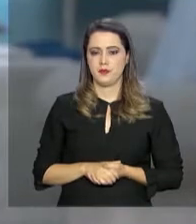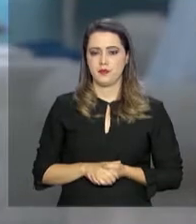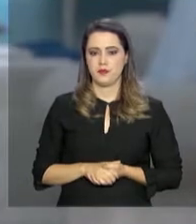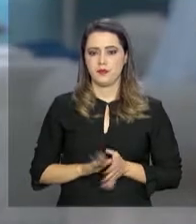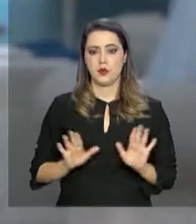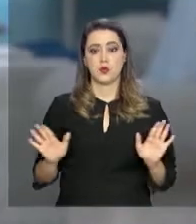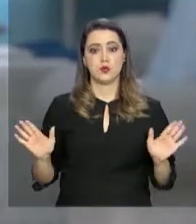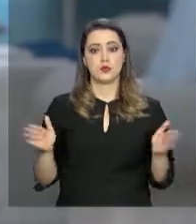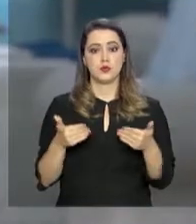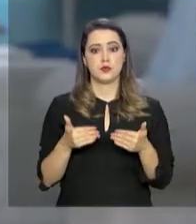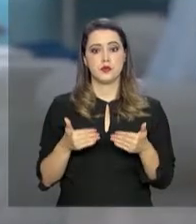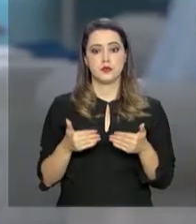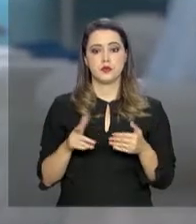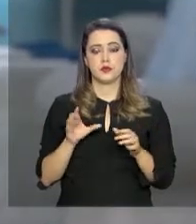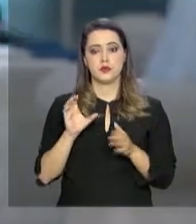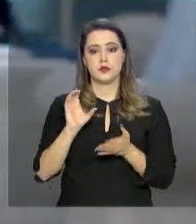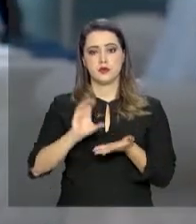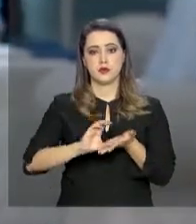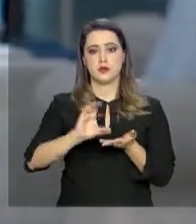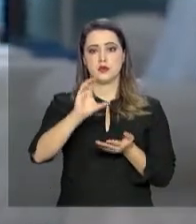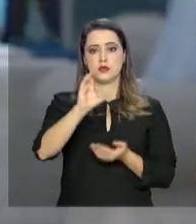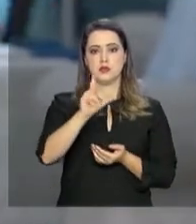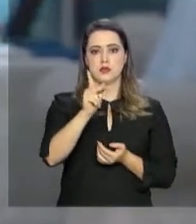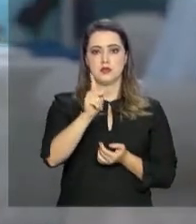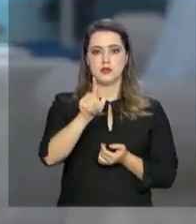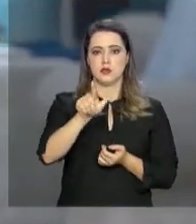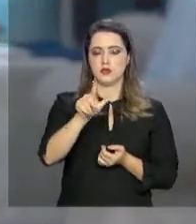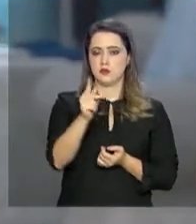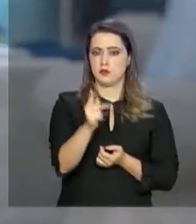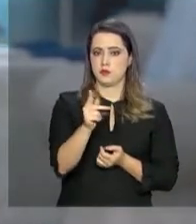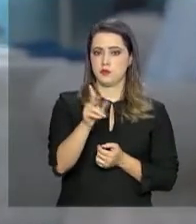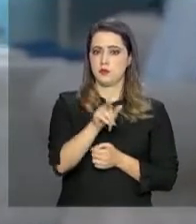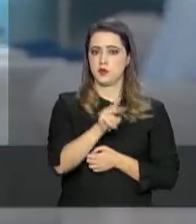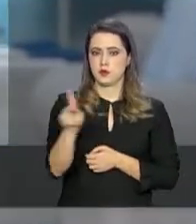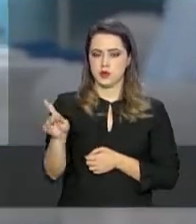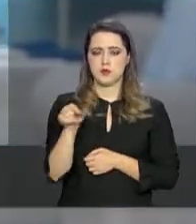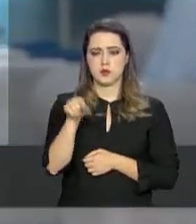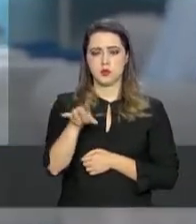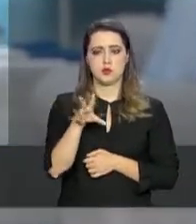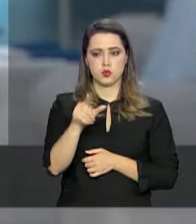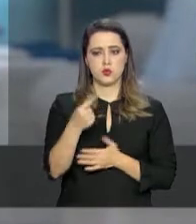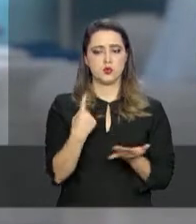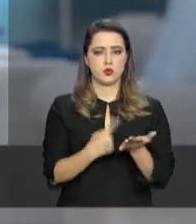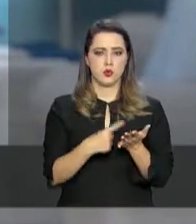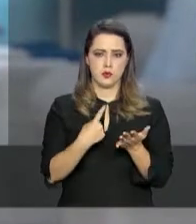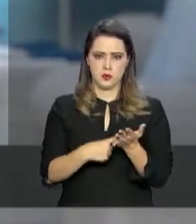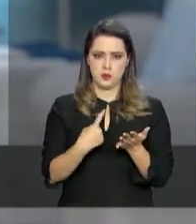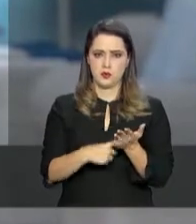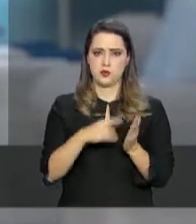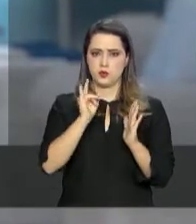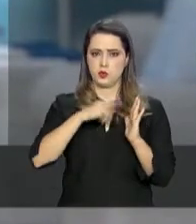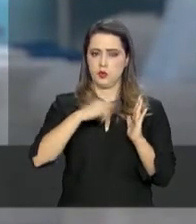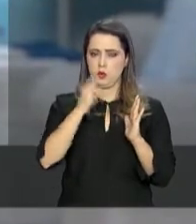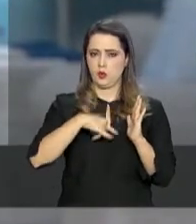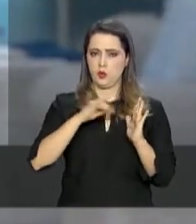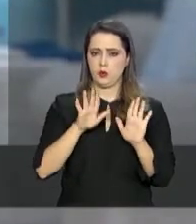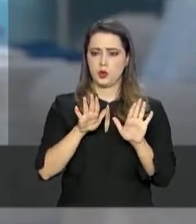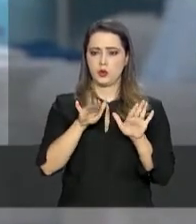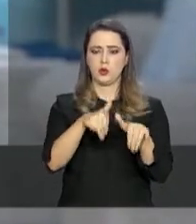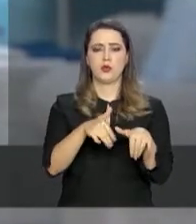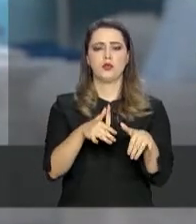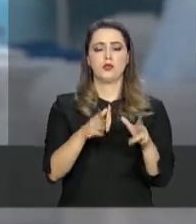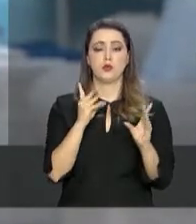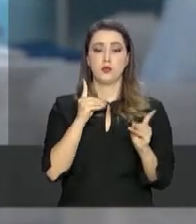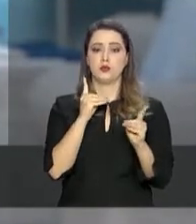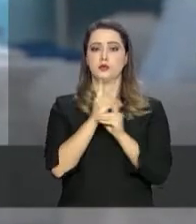encerramento da cúpula da CPLP, os chefes de Estado e de governo adotaram a Declaração de Santa Maria, o documento final do